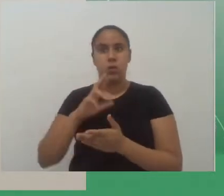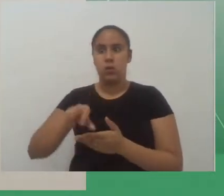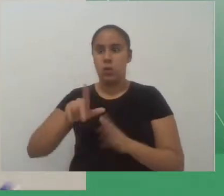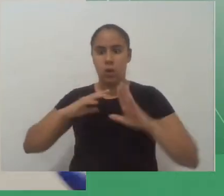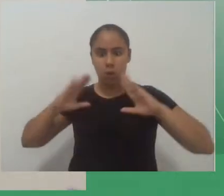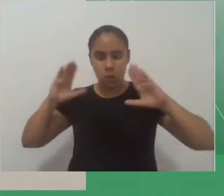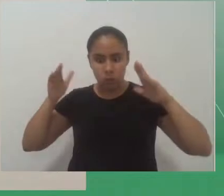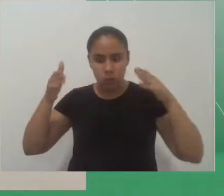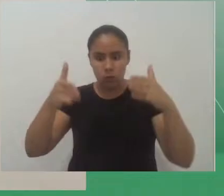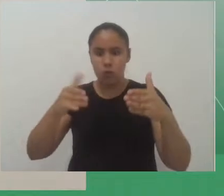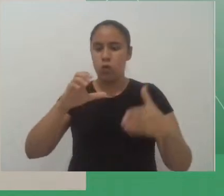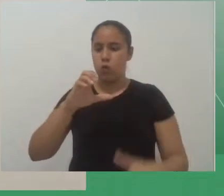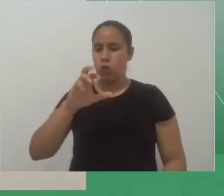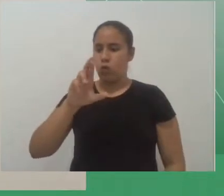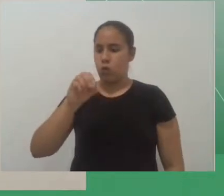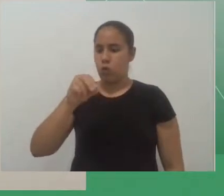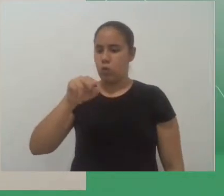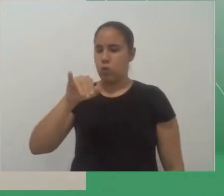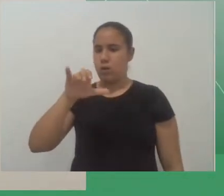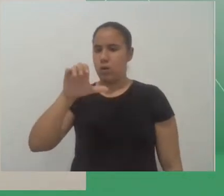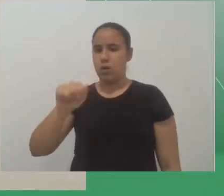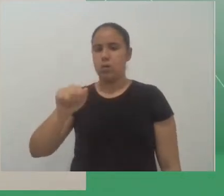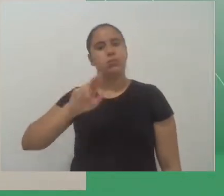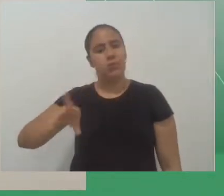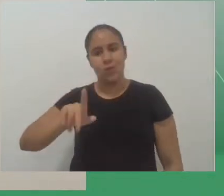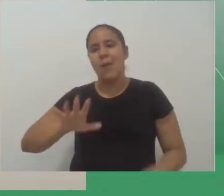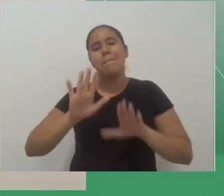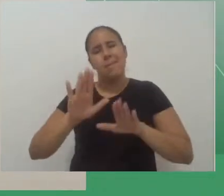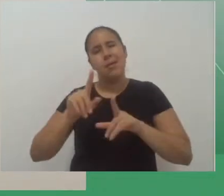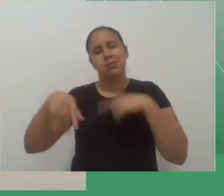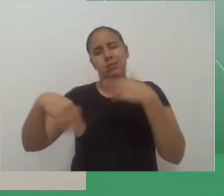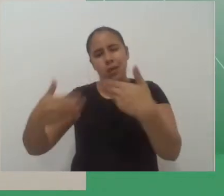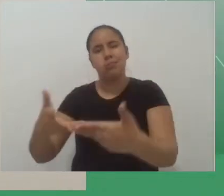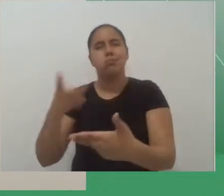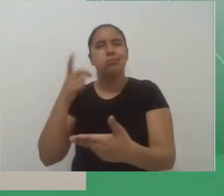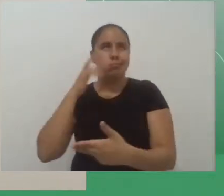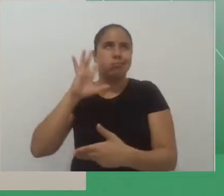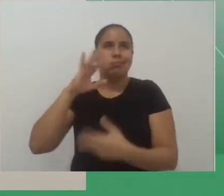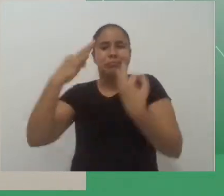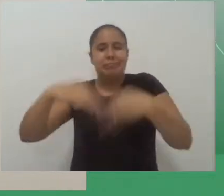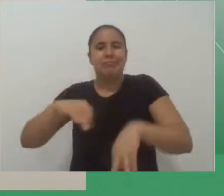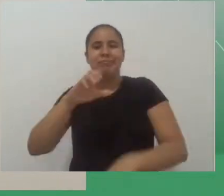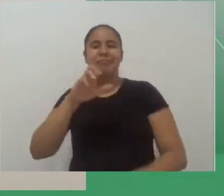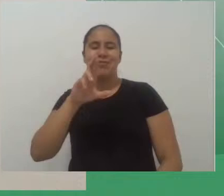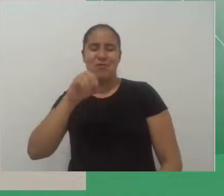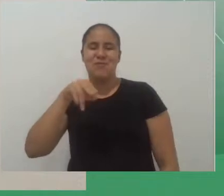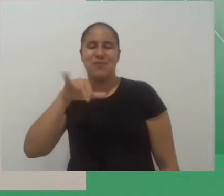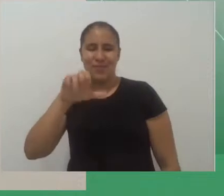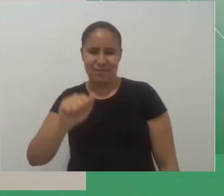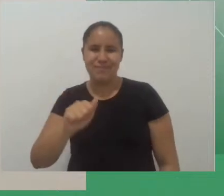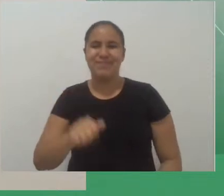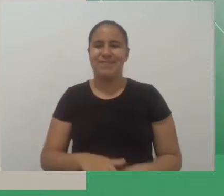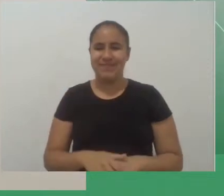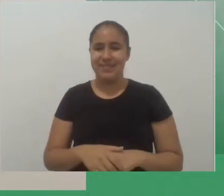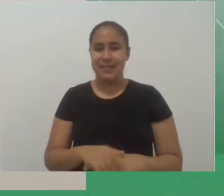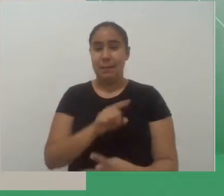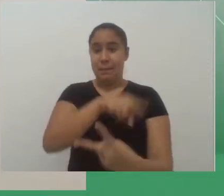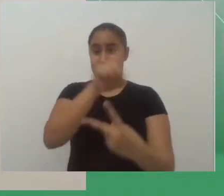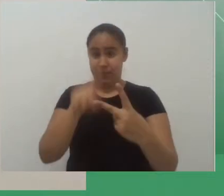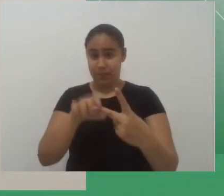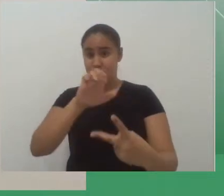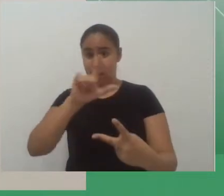pouco geral e depois foi feito um recorte em relação às crônicas e respondendo a pergunta da Ellen a questão de